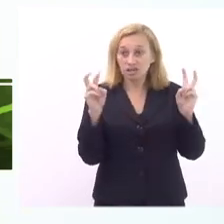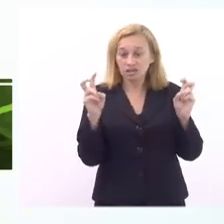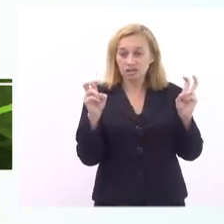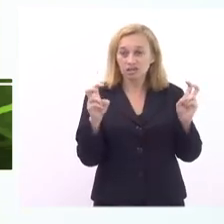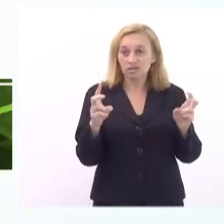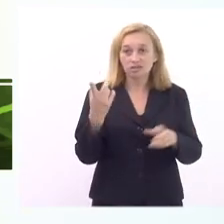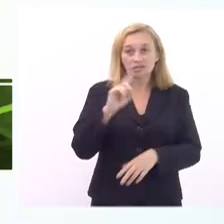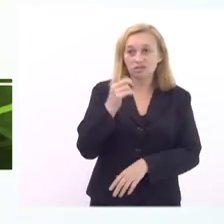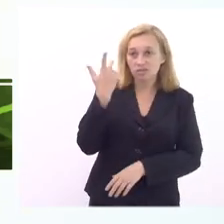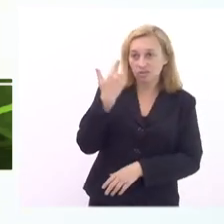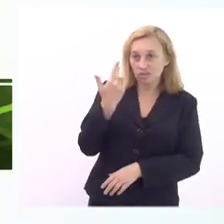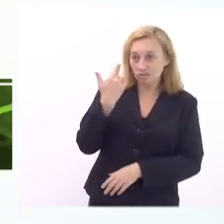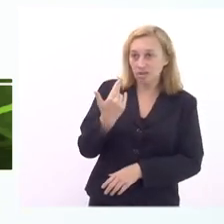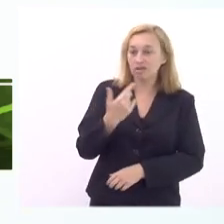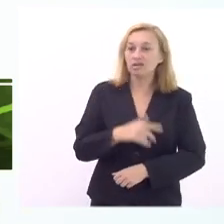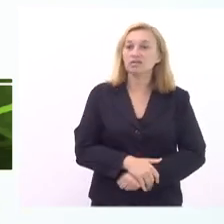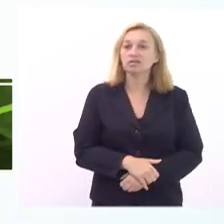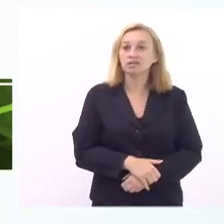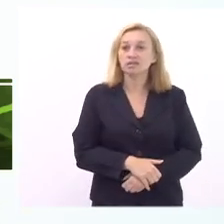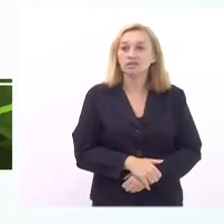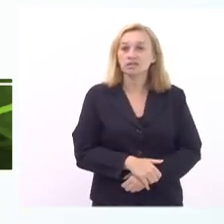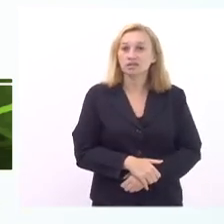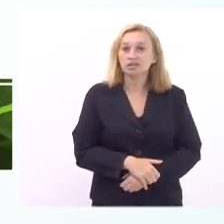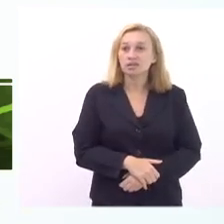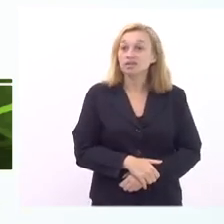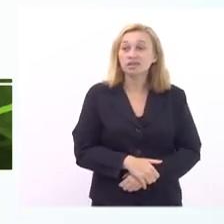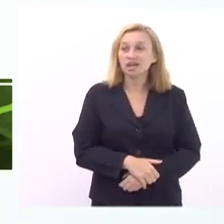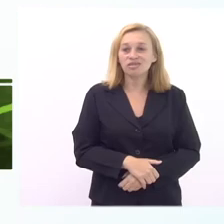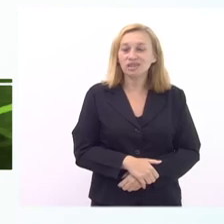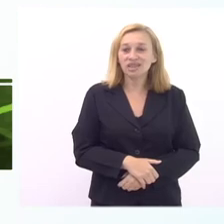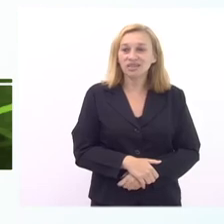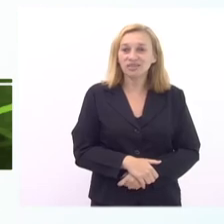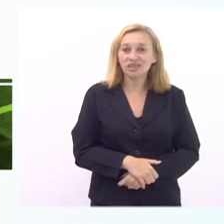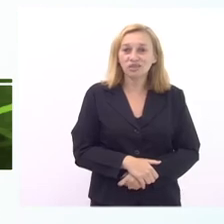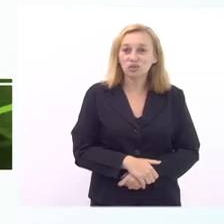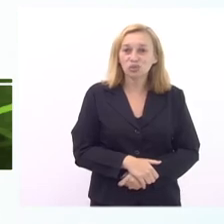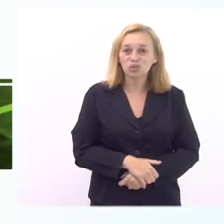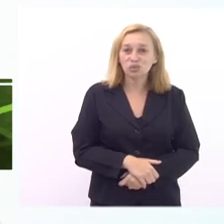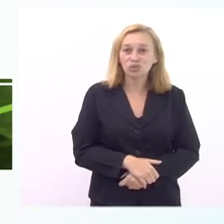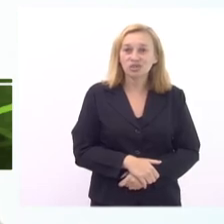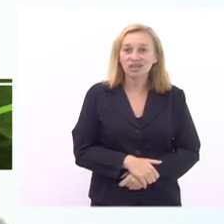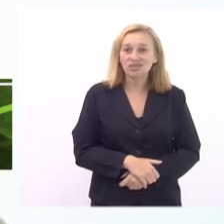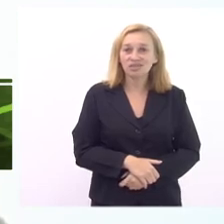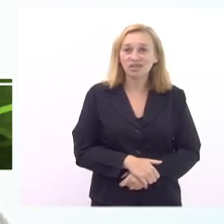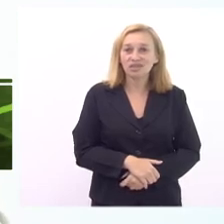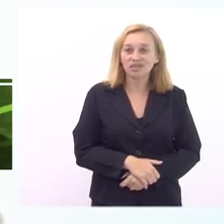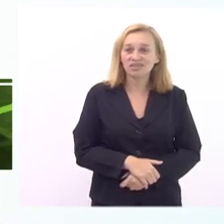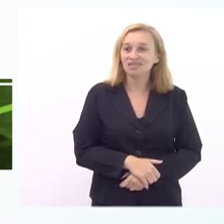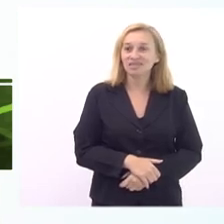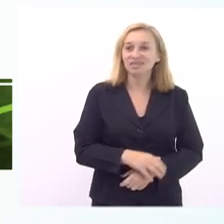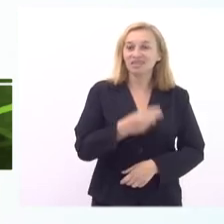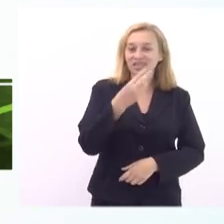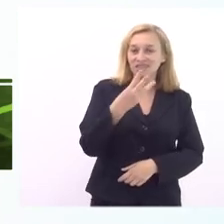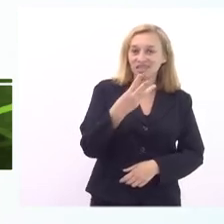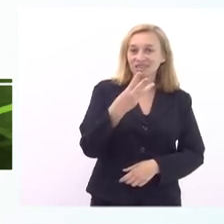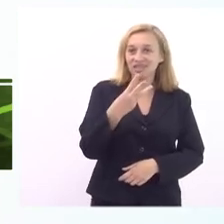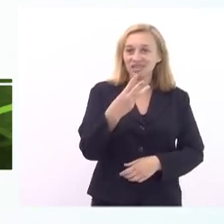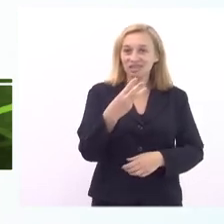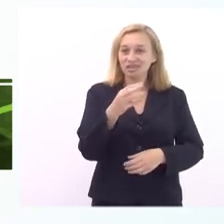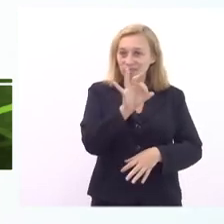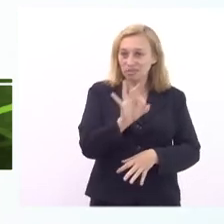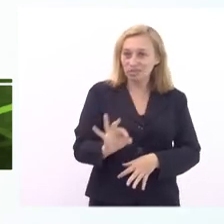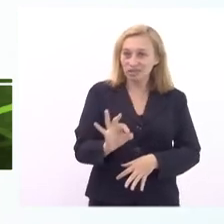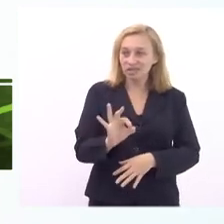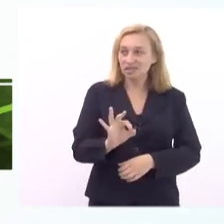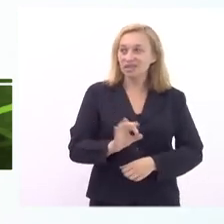naturalizadas quando a gente tem um filho na escola particular ele tem 100% das disciplinas com professor na